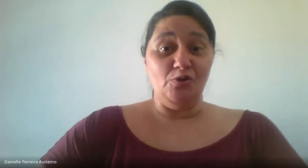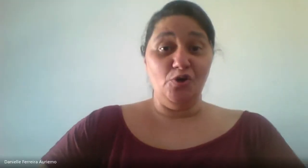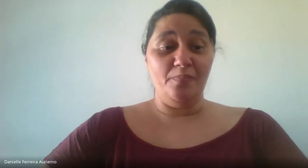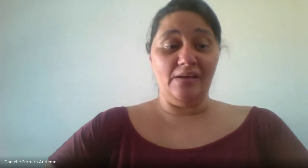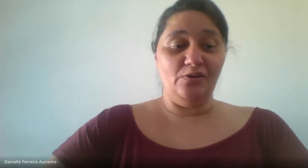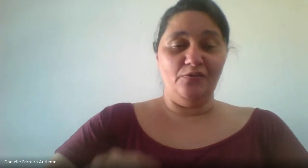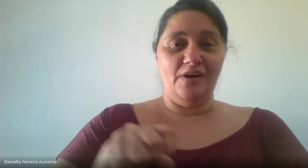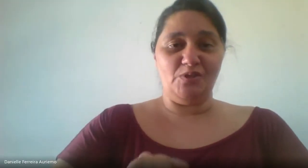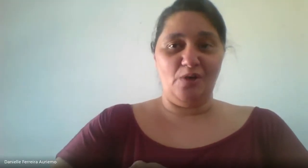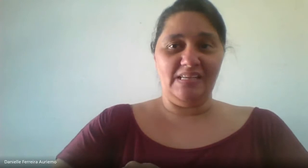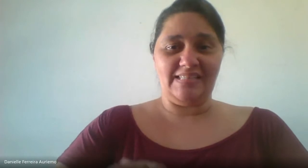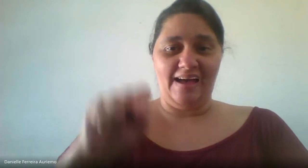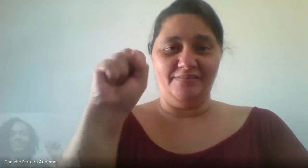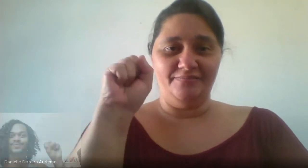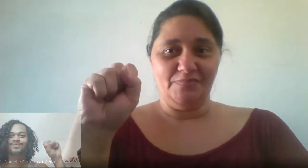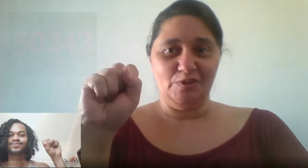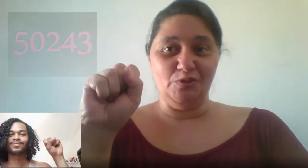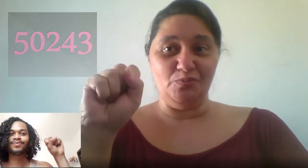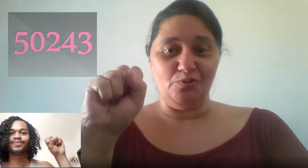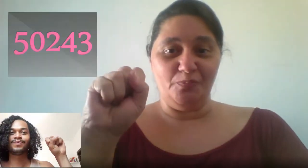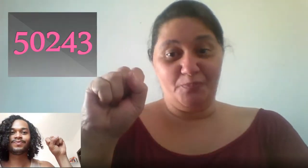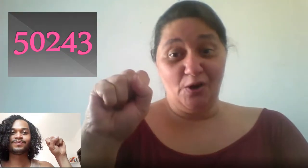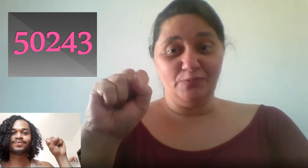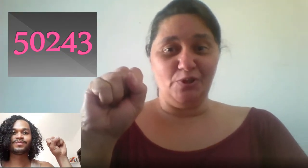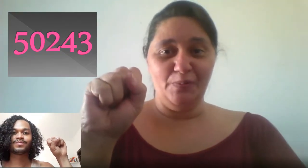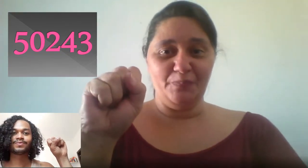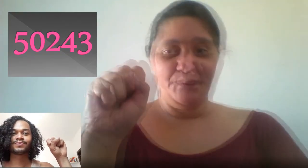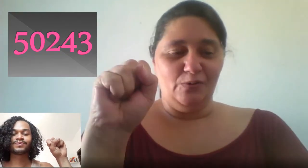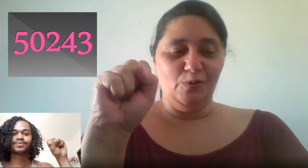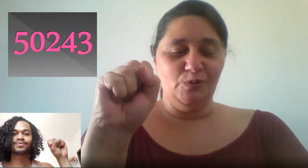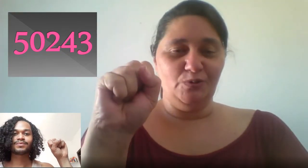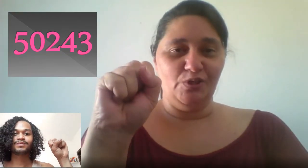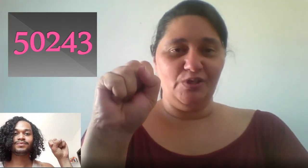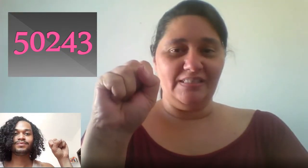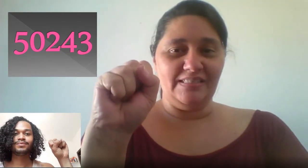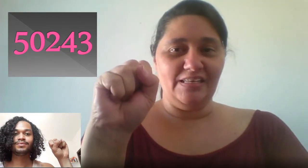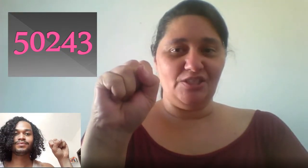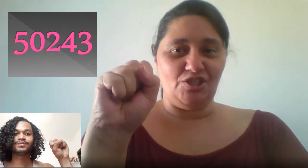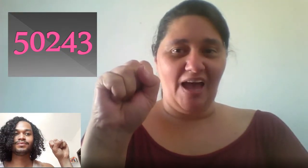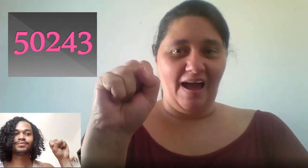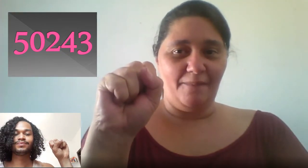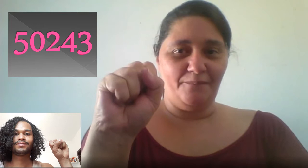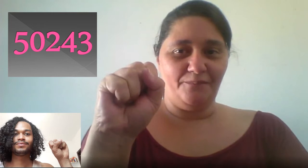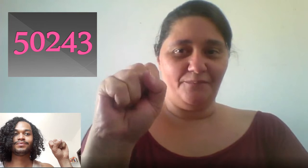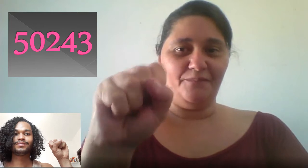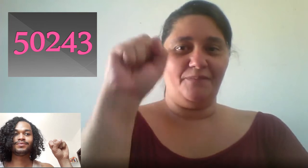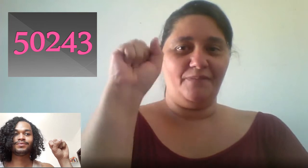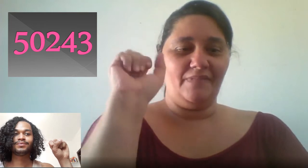primeiro número, vamos começar. Todo mundo pronto? Um, dois, um, já!